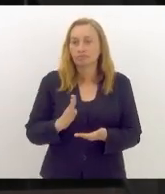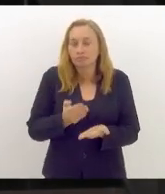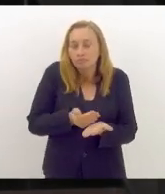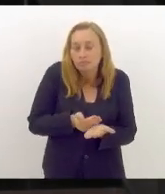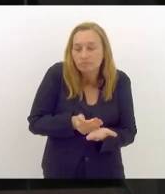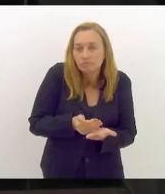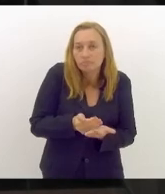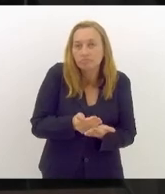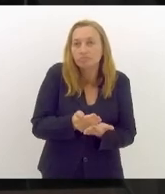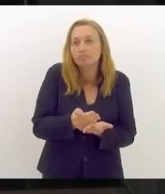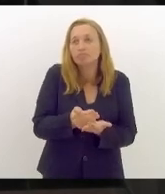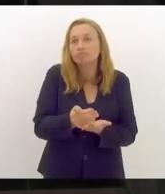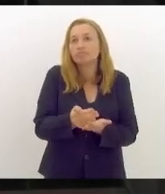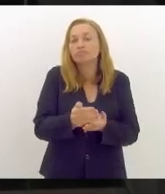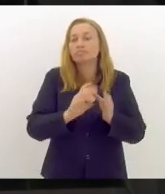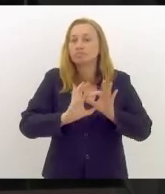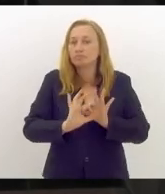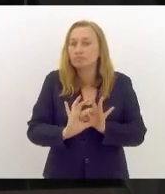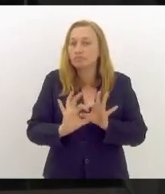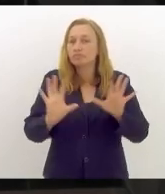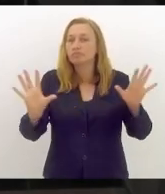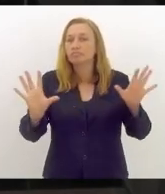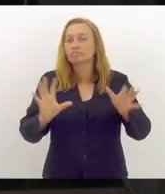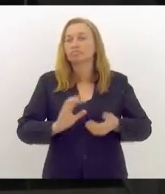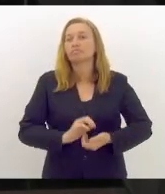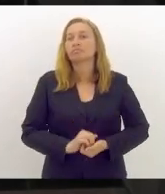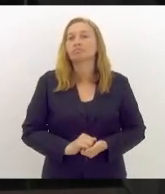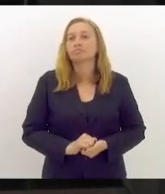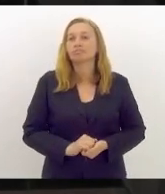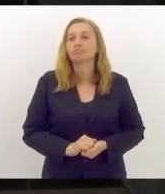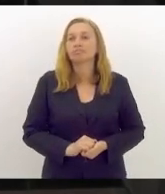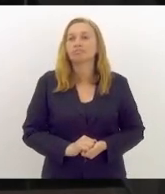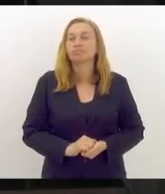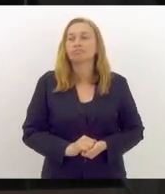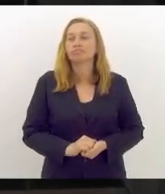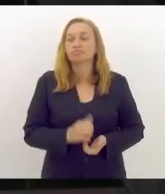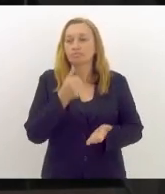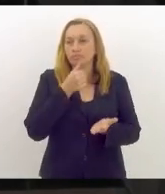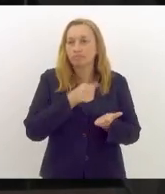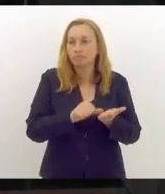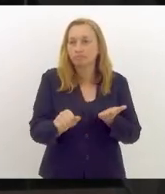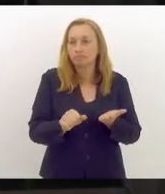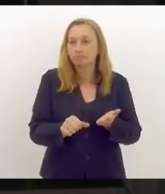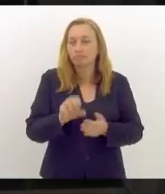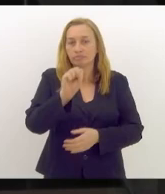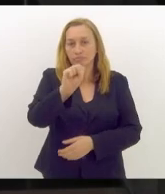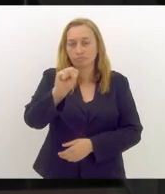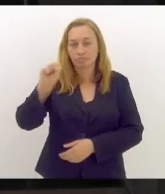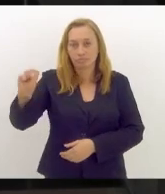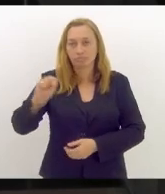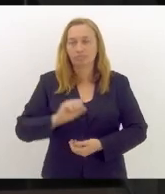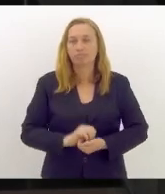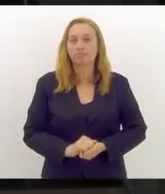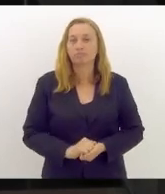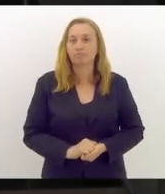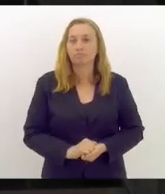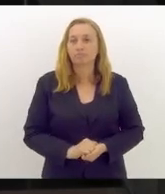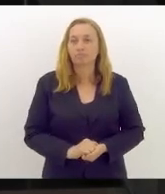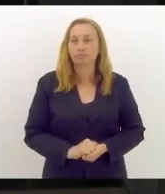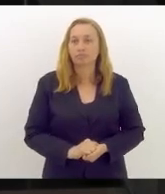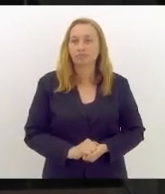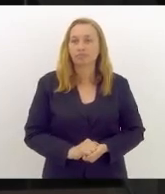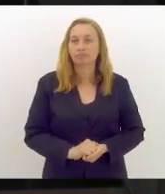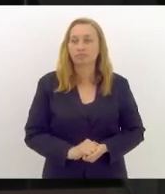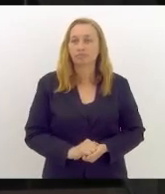se democratizar e veio a carta de 88 que